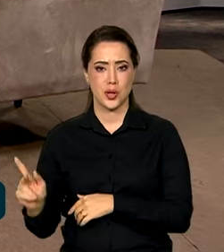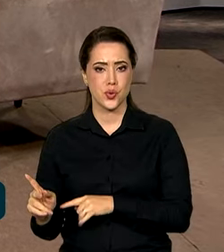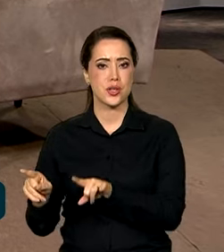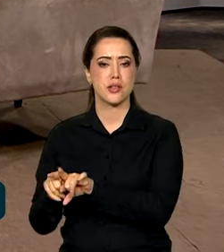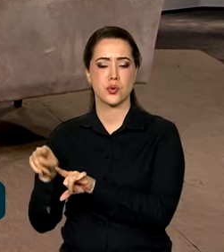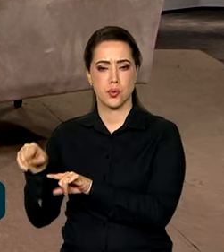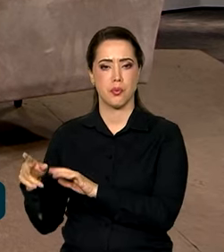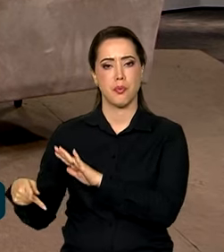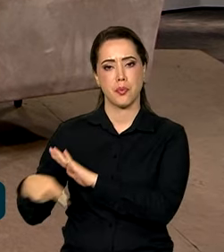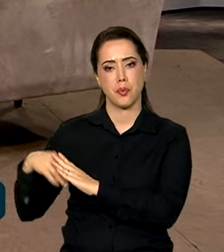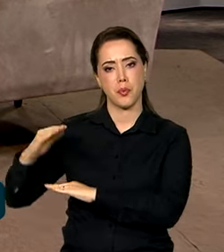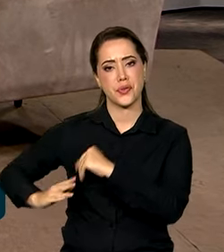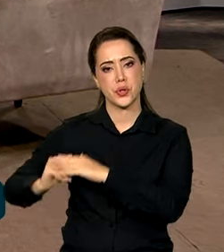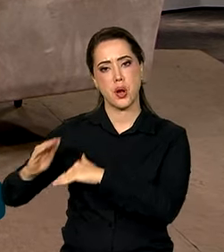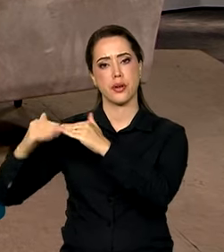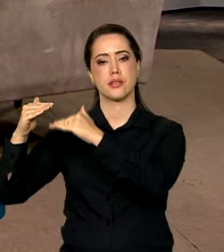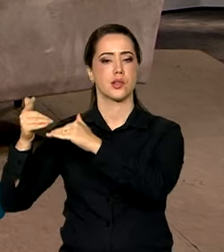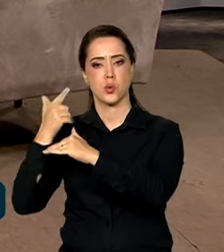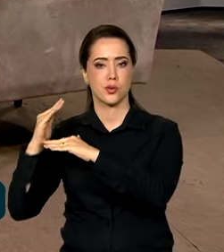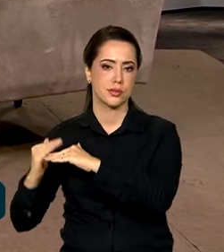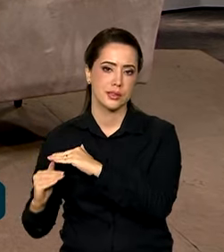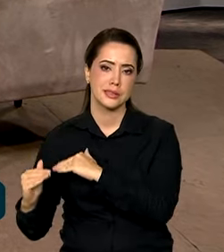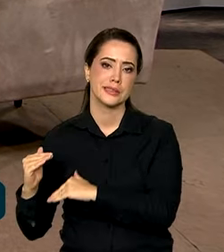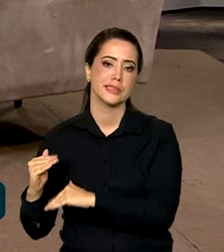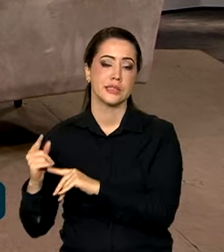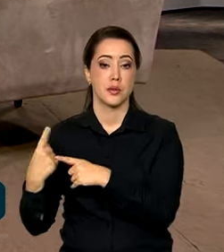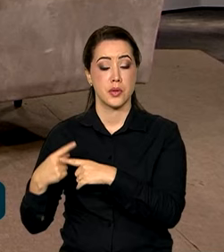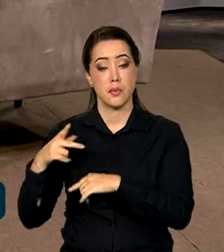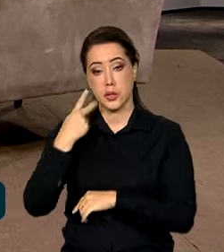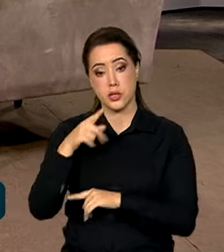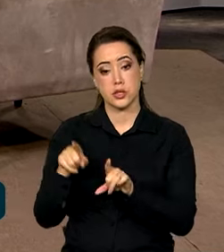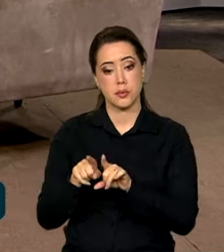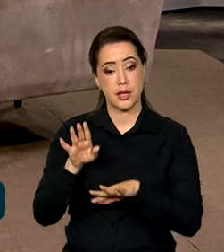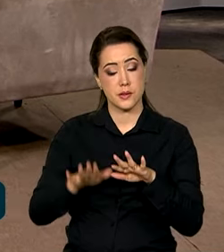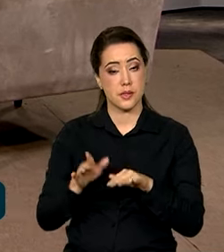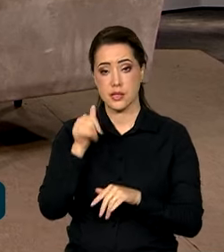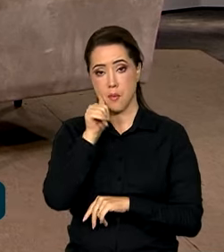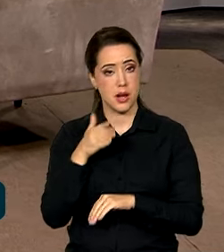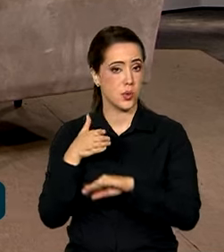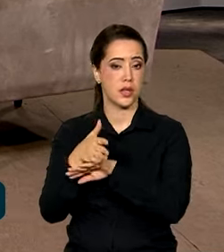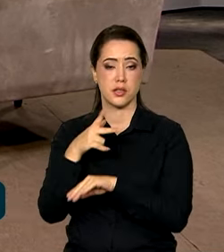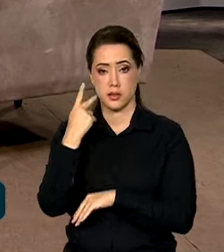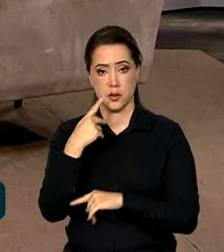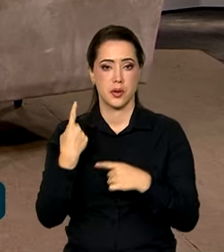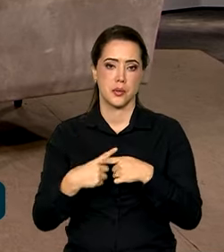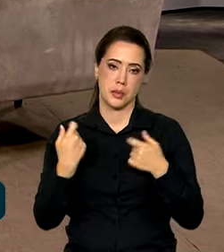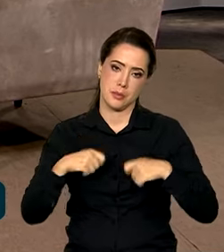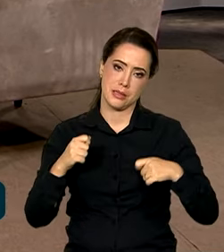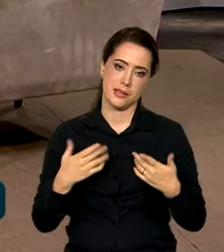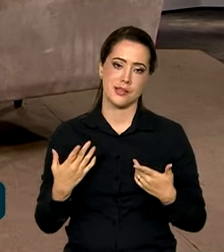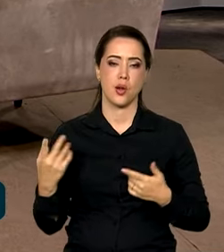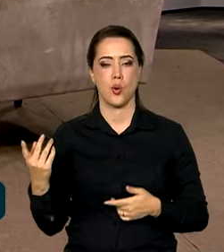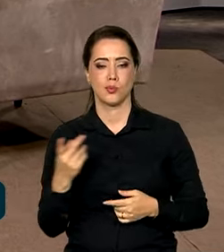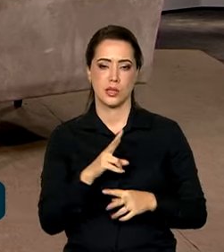sacrificando a nossa carreira profissional e política. Muitas vezes as mulheres não entram também na vida pública por causa que precisa conciliar